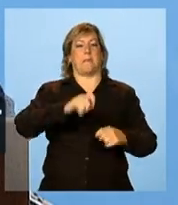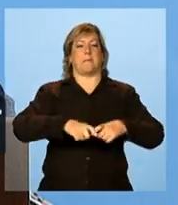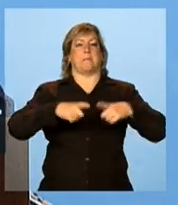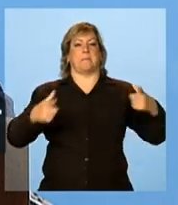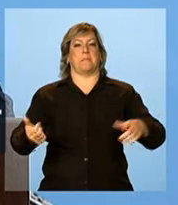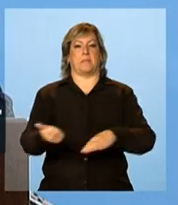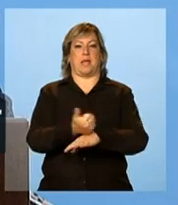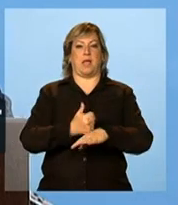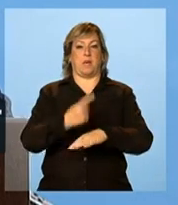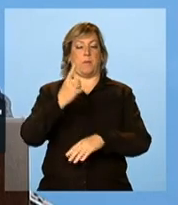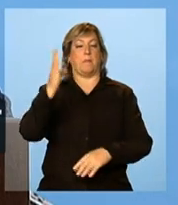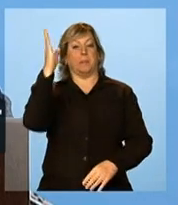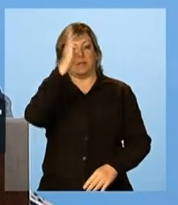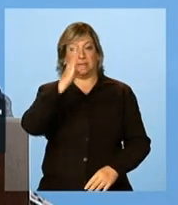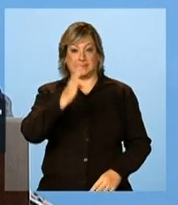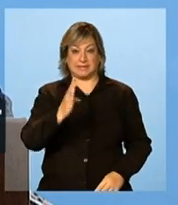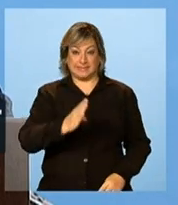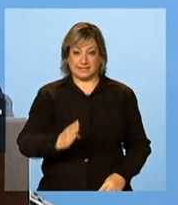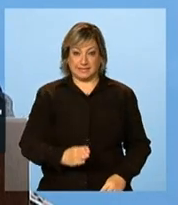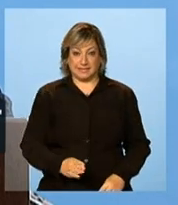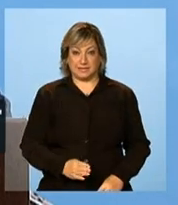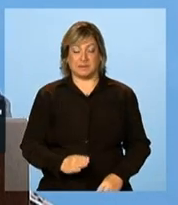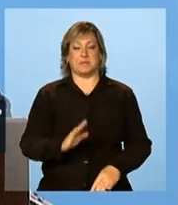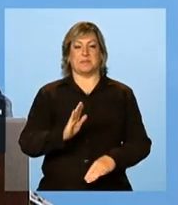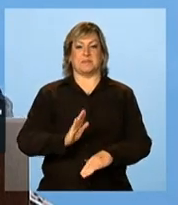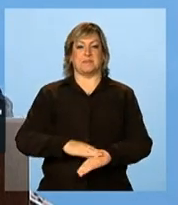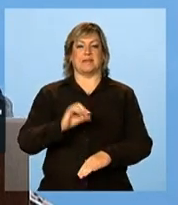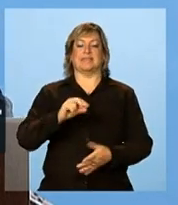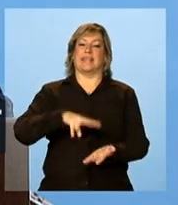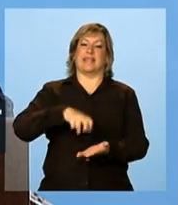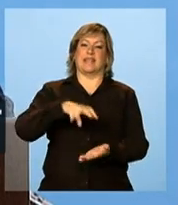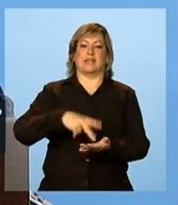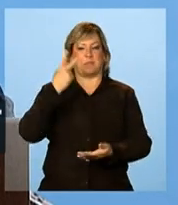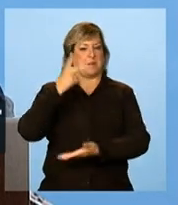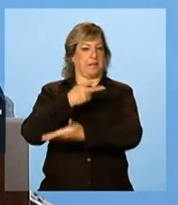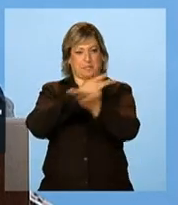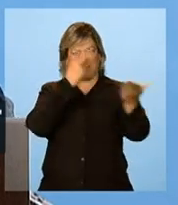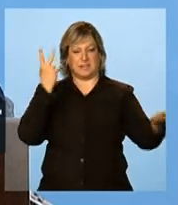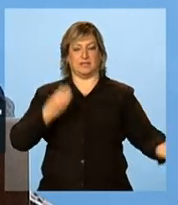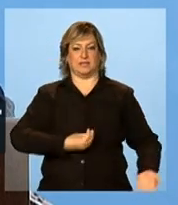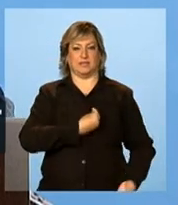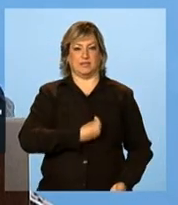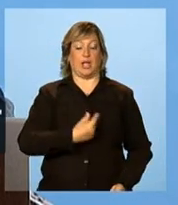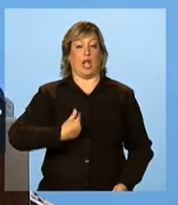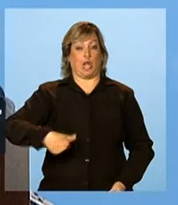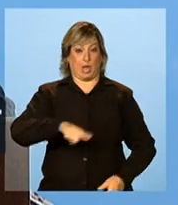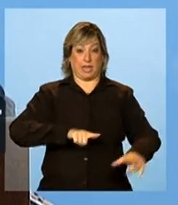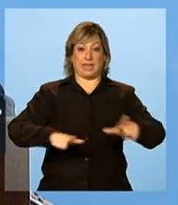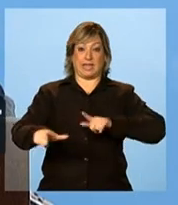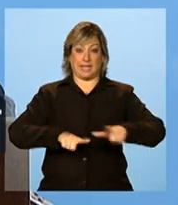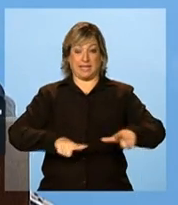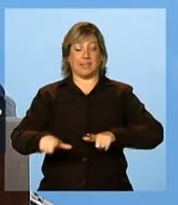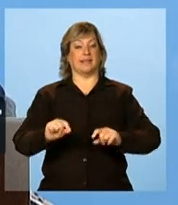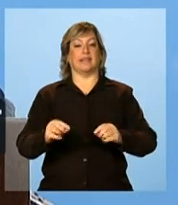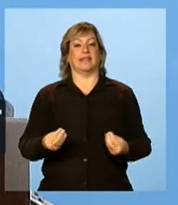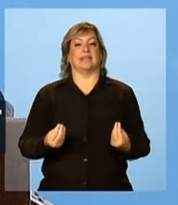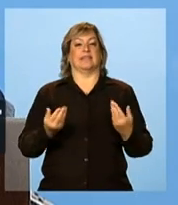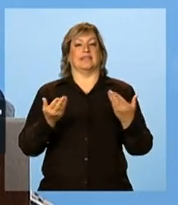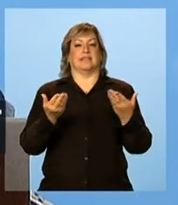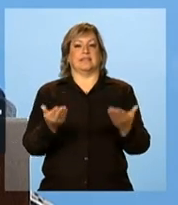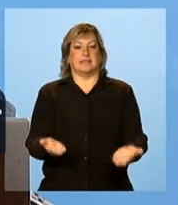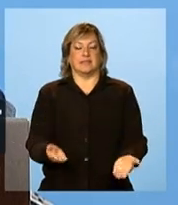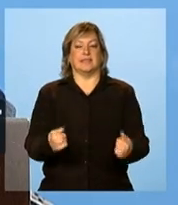melhor, de um Brasil com mais alegria para as pessoas. Nossa tarefa é levantar